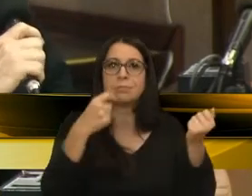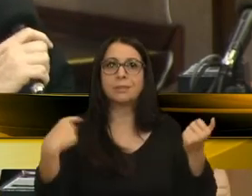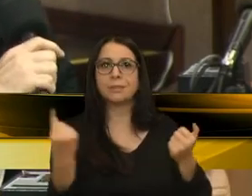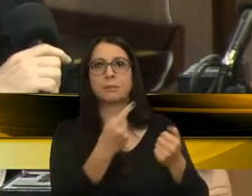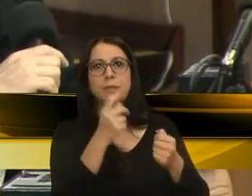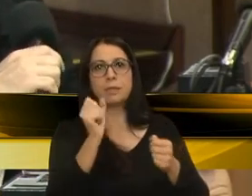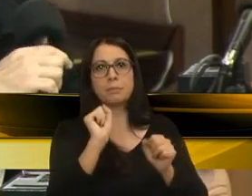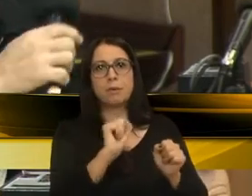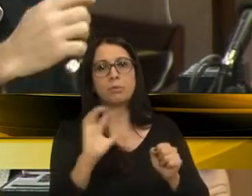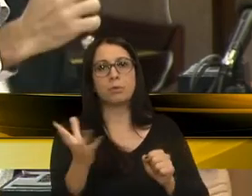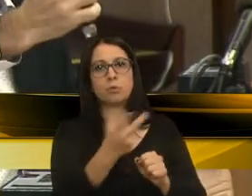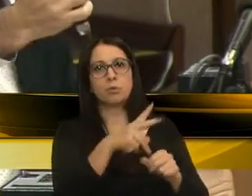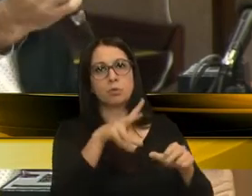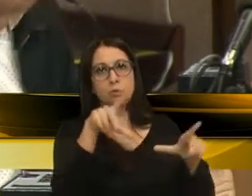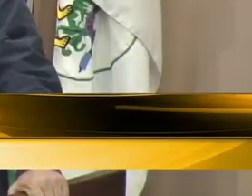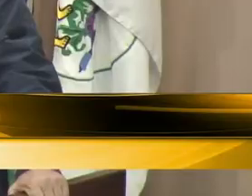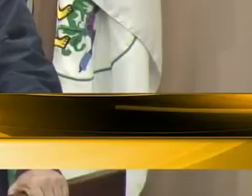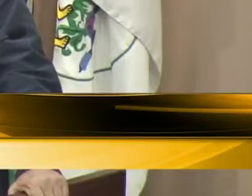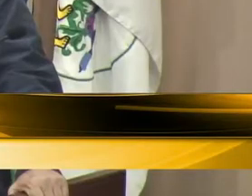todos os setores públicos. Obrigado.